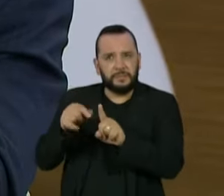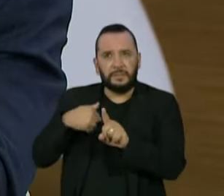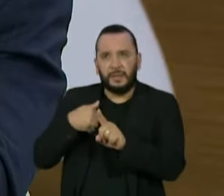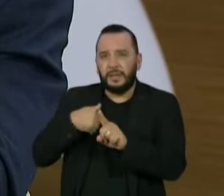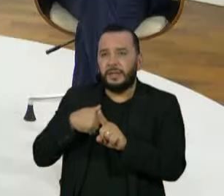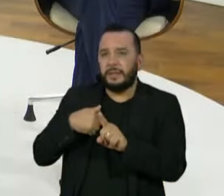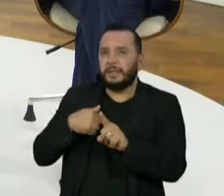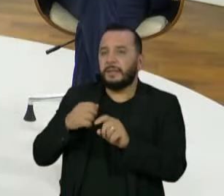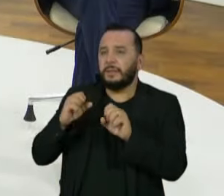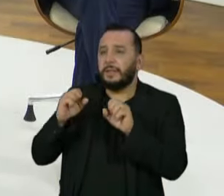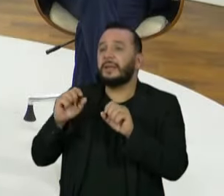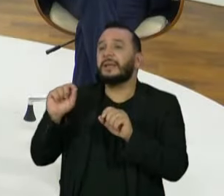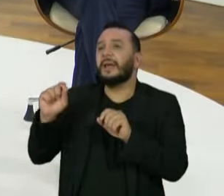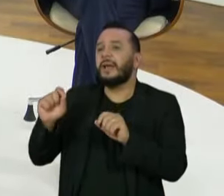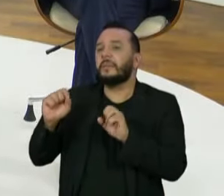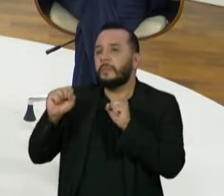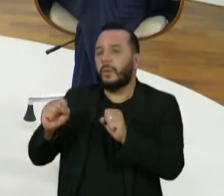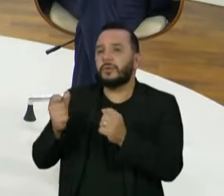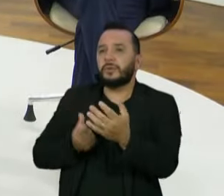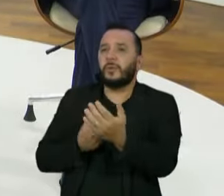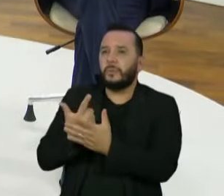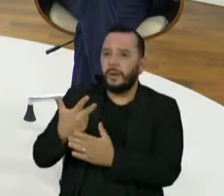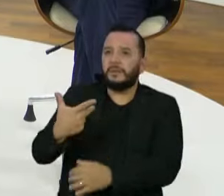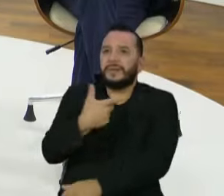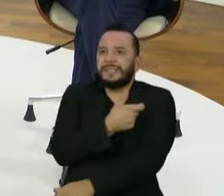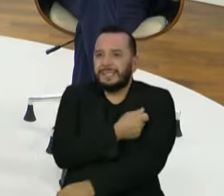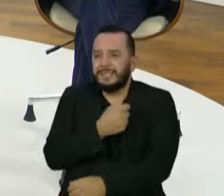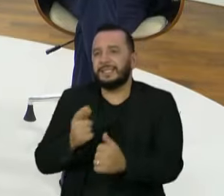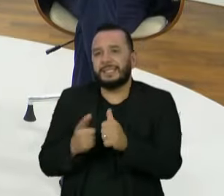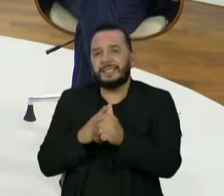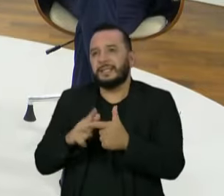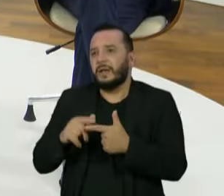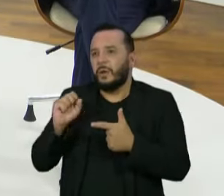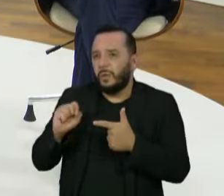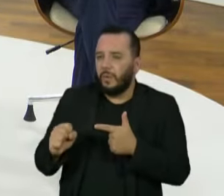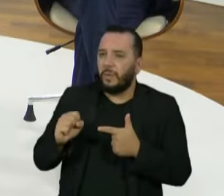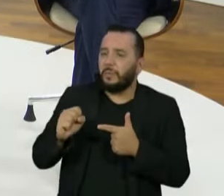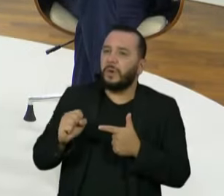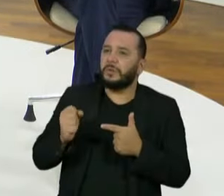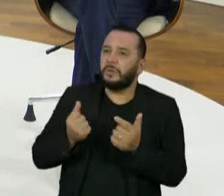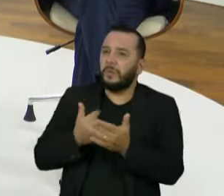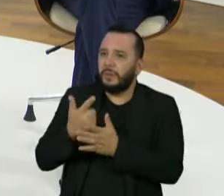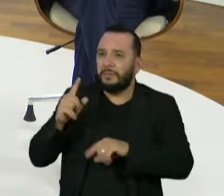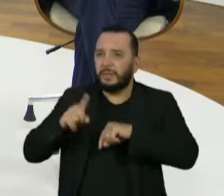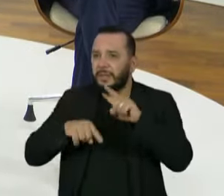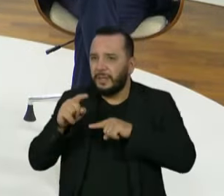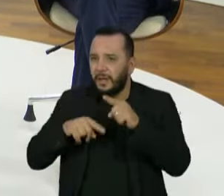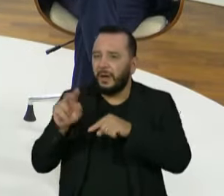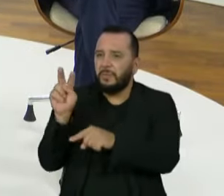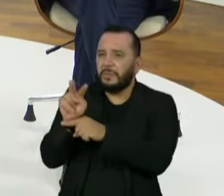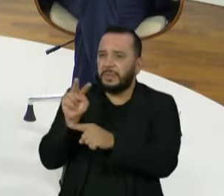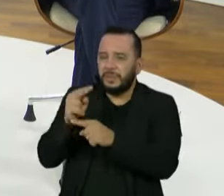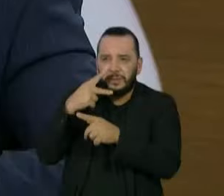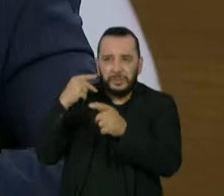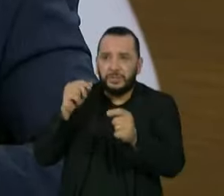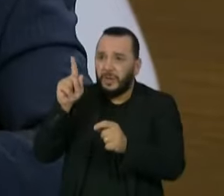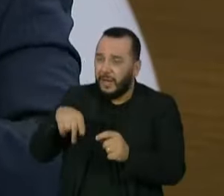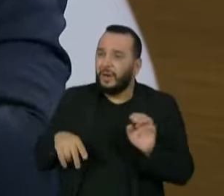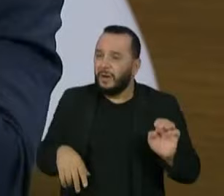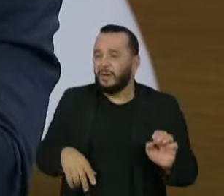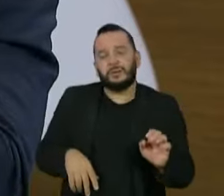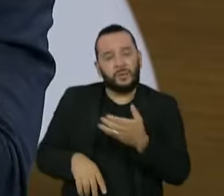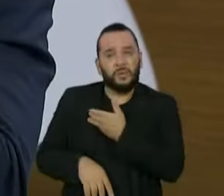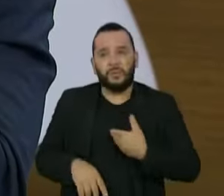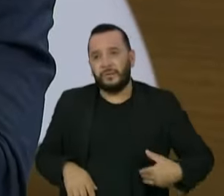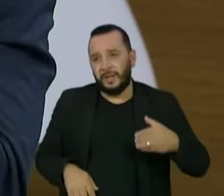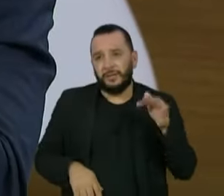contratos para aquisição de insumos e vacinas é o Estado brasileiro através do presidente da República e seus ministros. O artigo